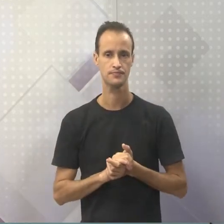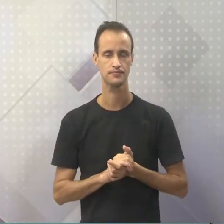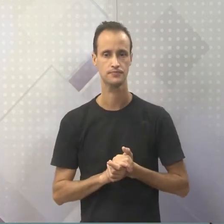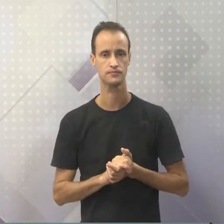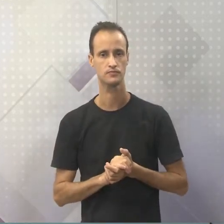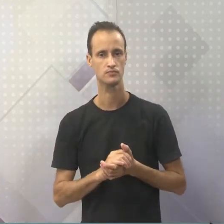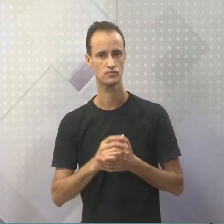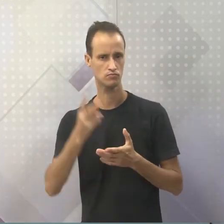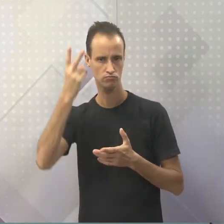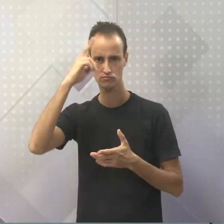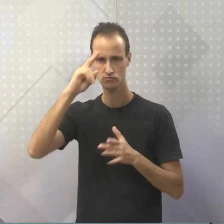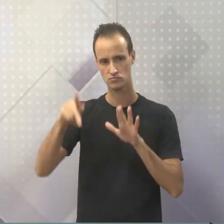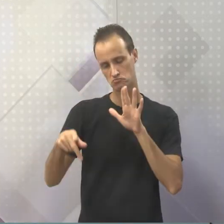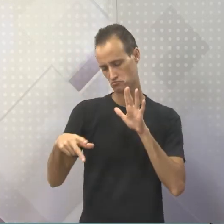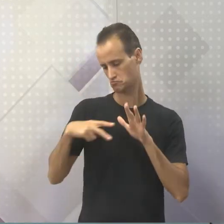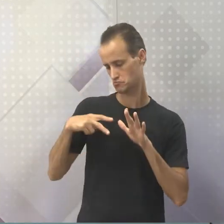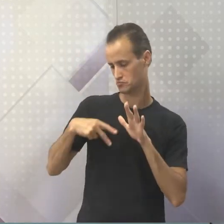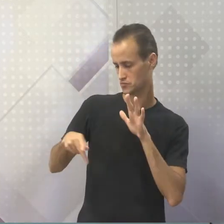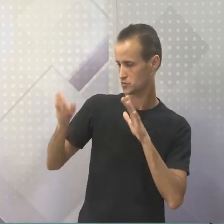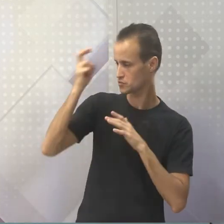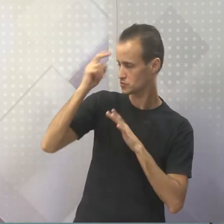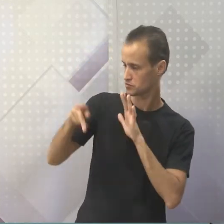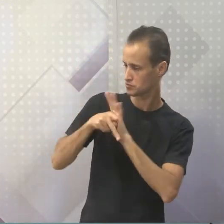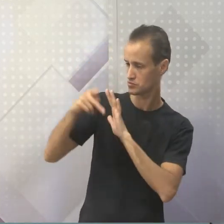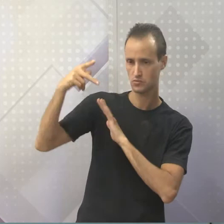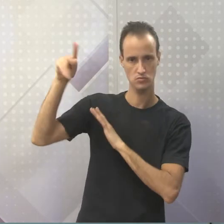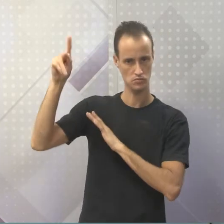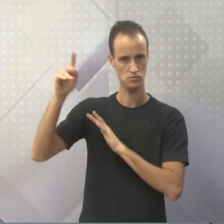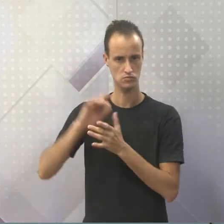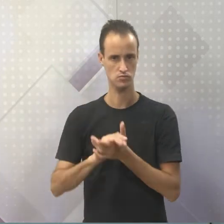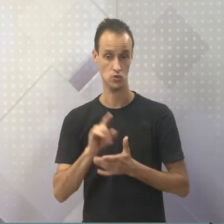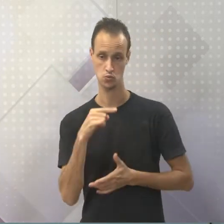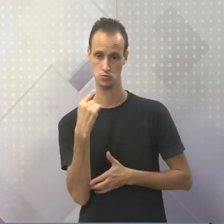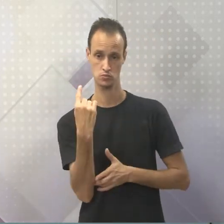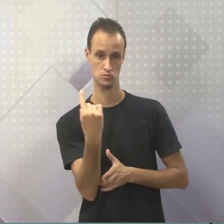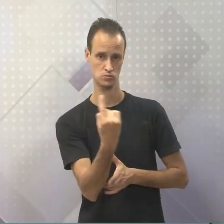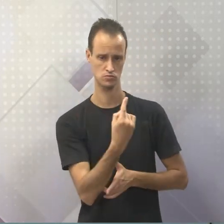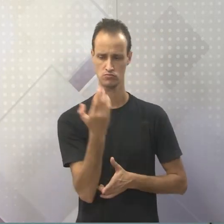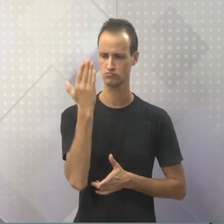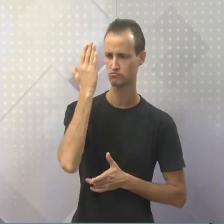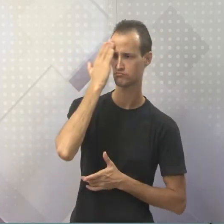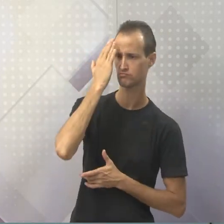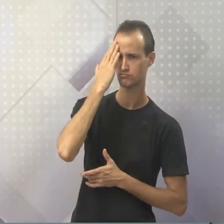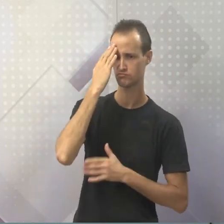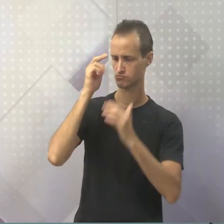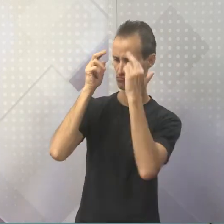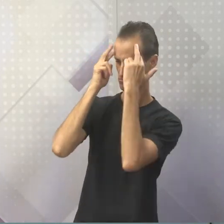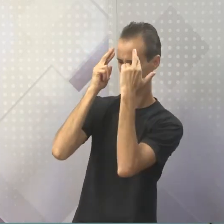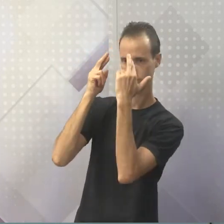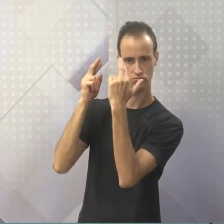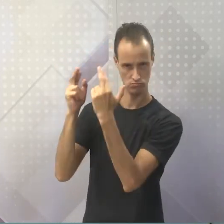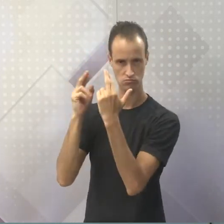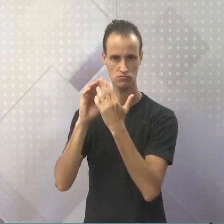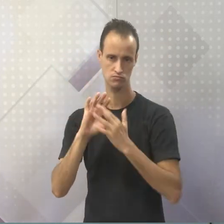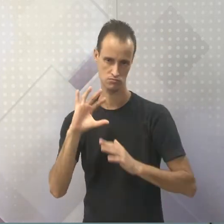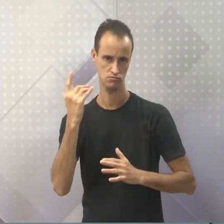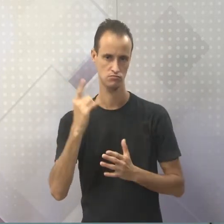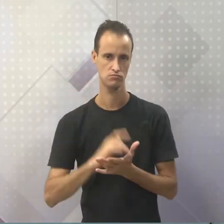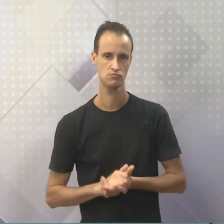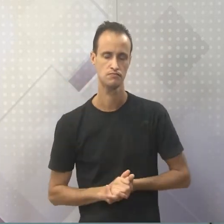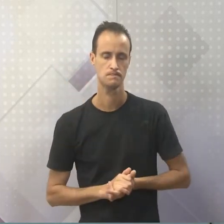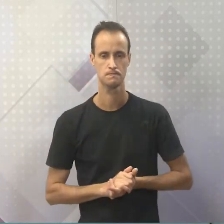estranha, é uma coisa lá particular deles, tá bom? Então a gente só, ok, entende e procura respeitar, obviamente, né? Claro.